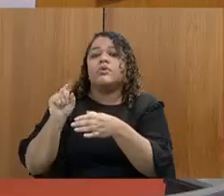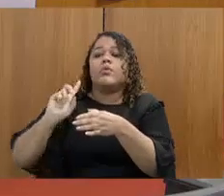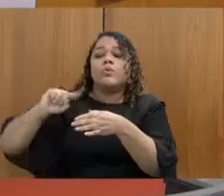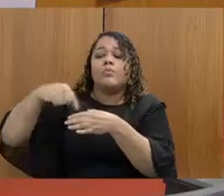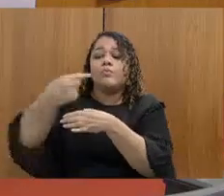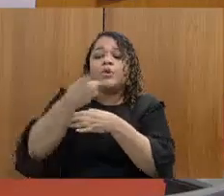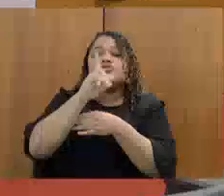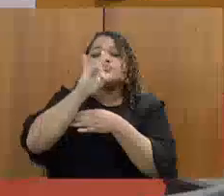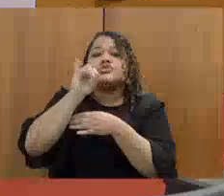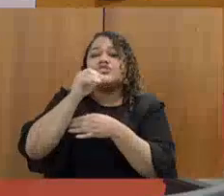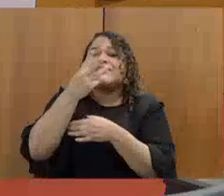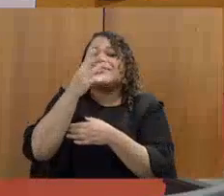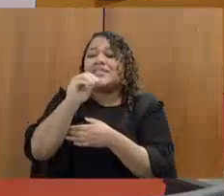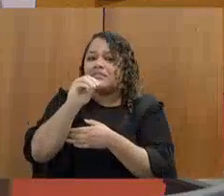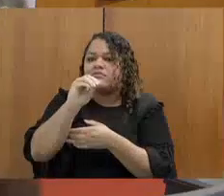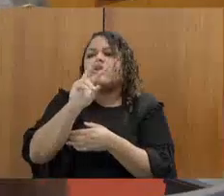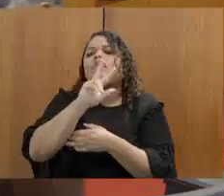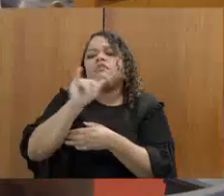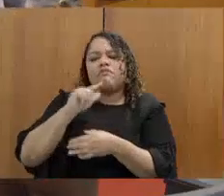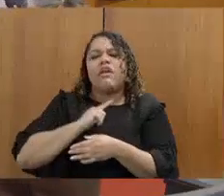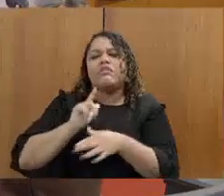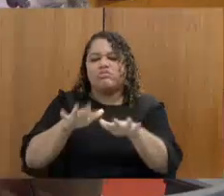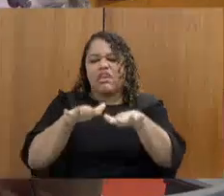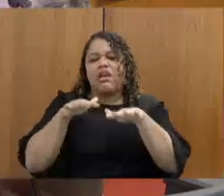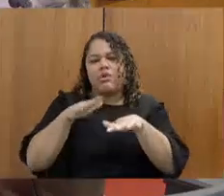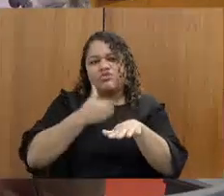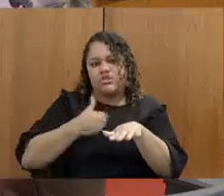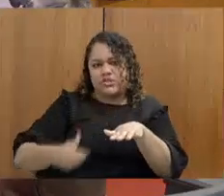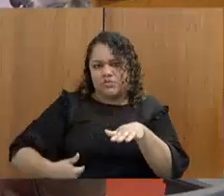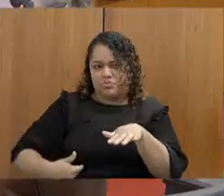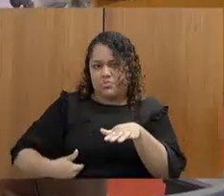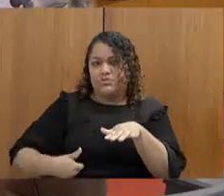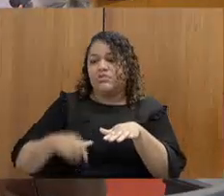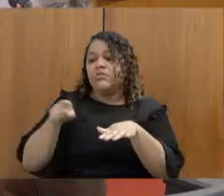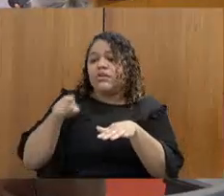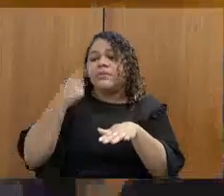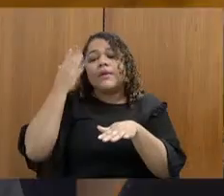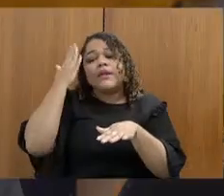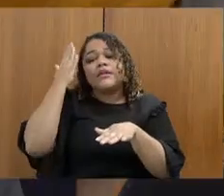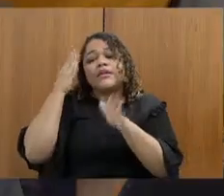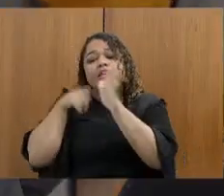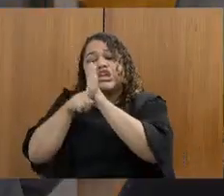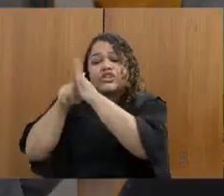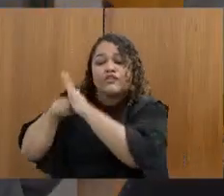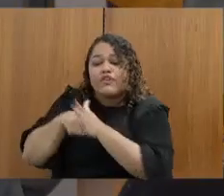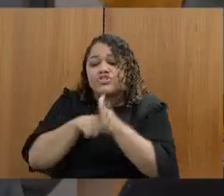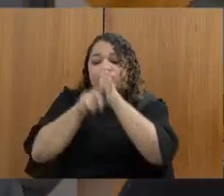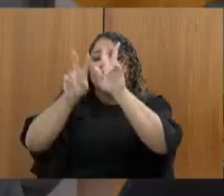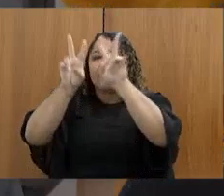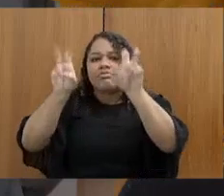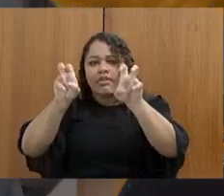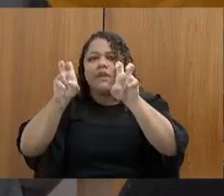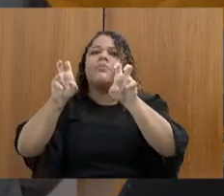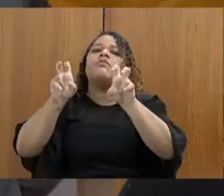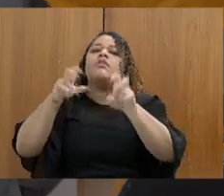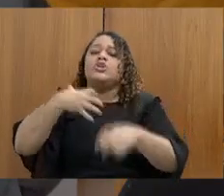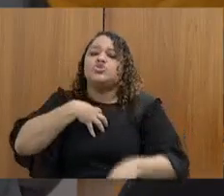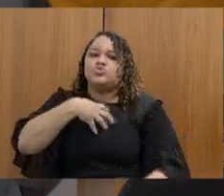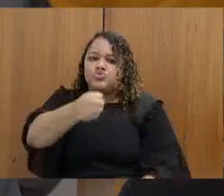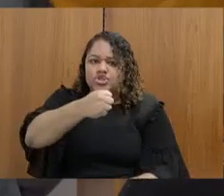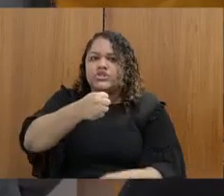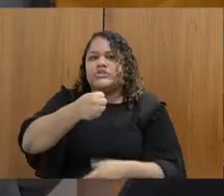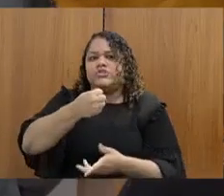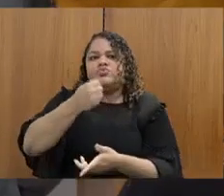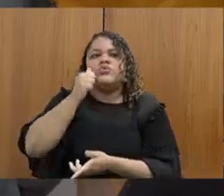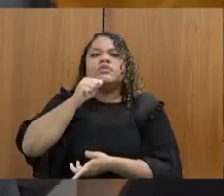dia 30 a audiência pública para tratar do suicídio da escrivã Rafaela, com a presença